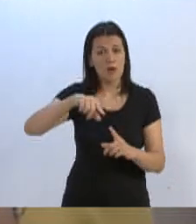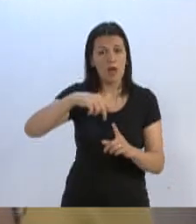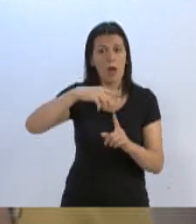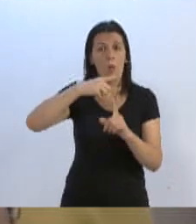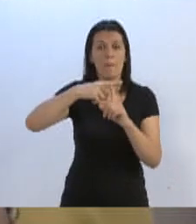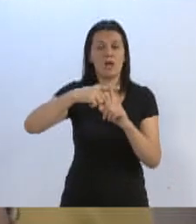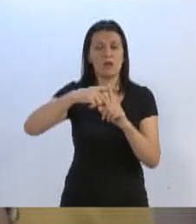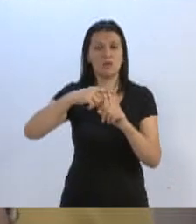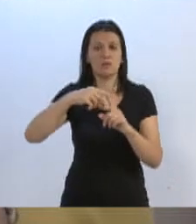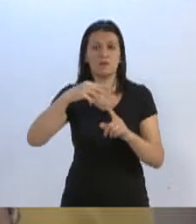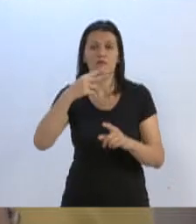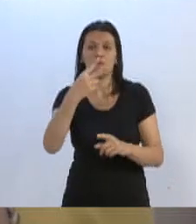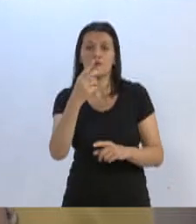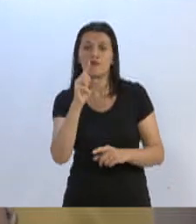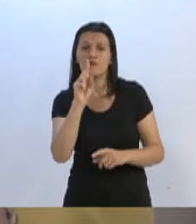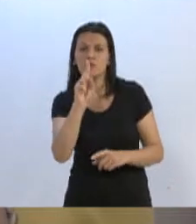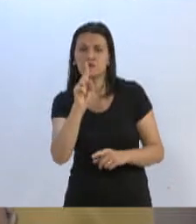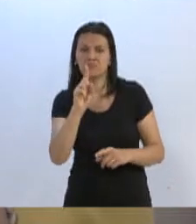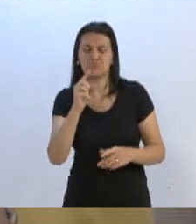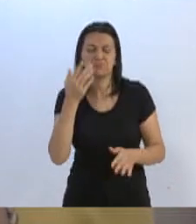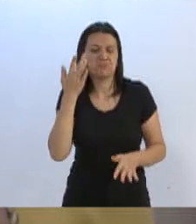Não sei se isso procede,